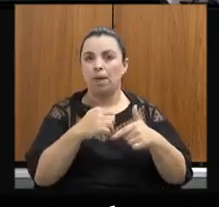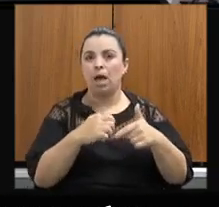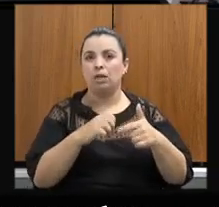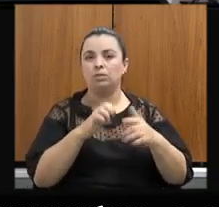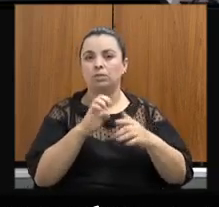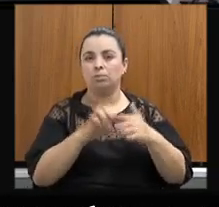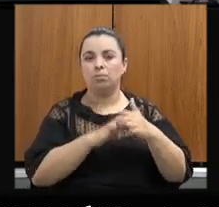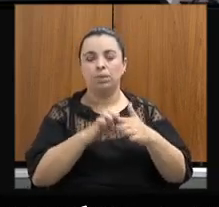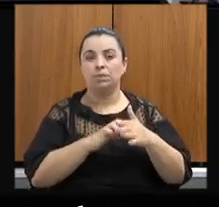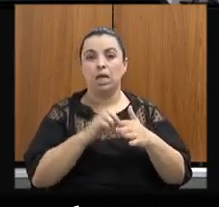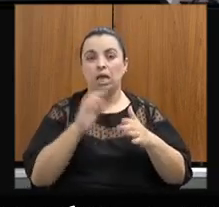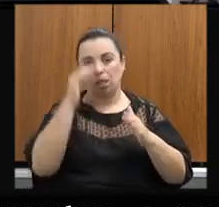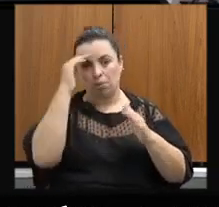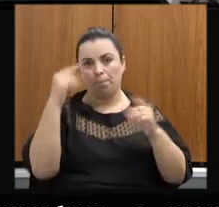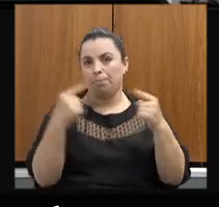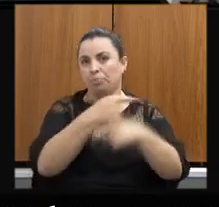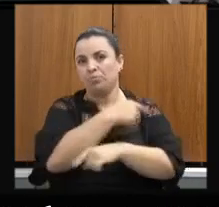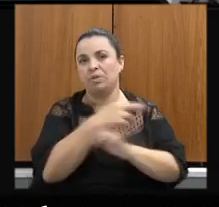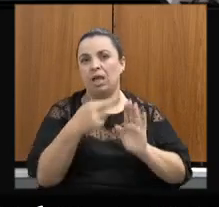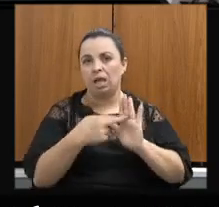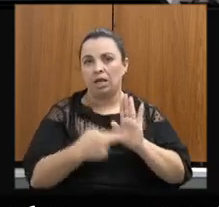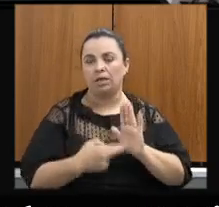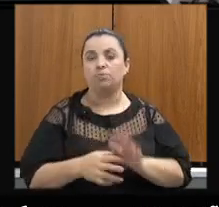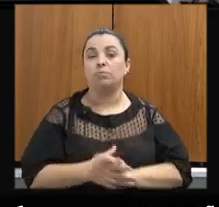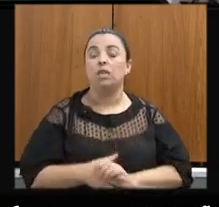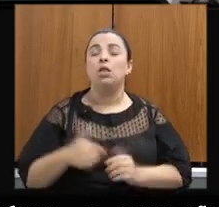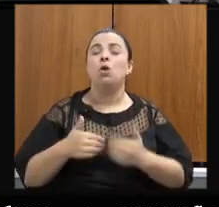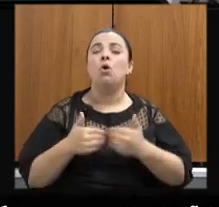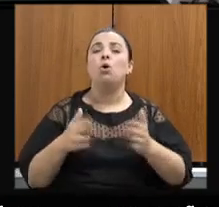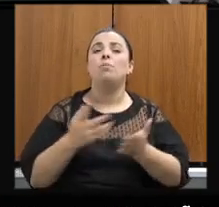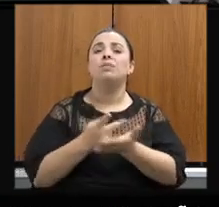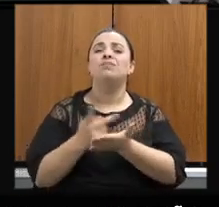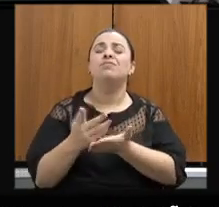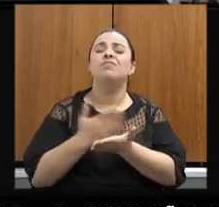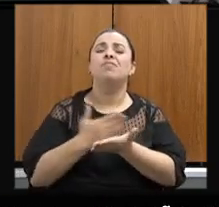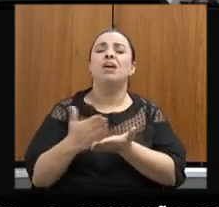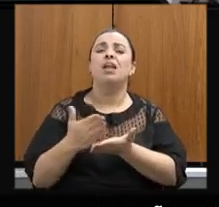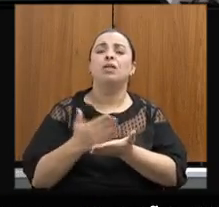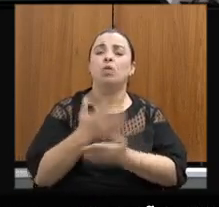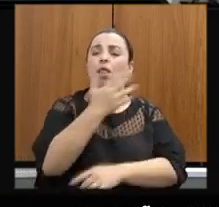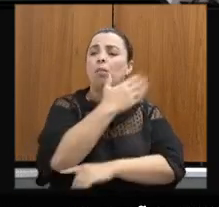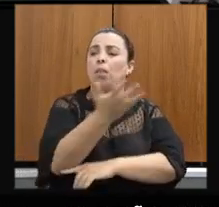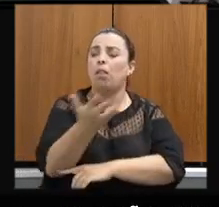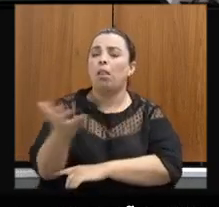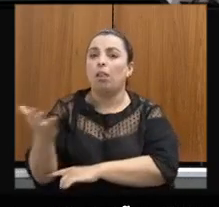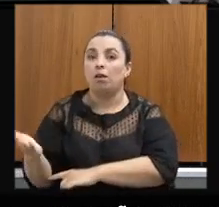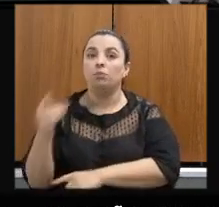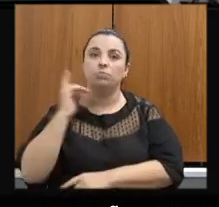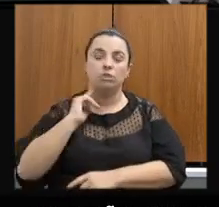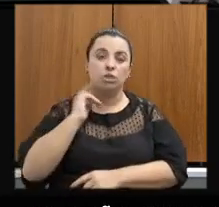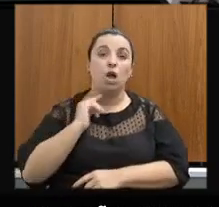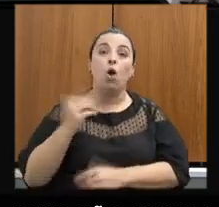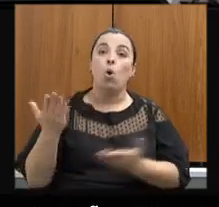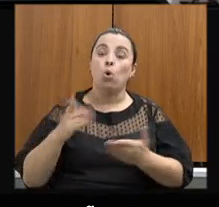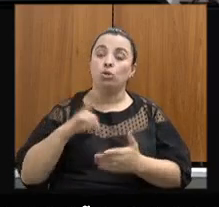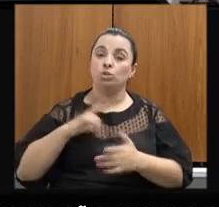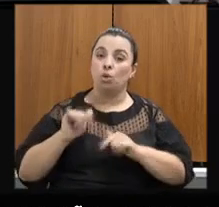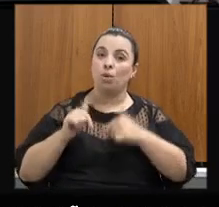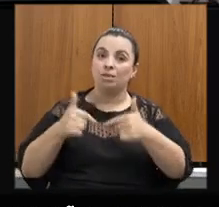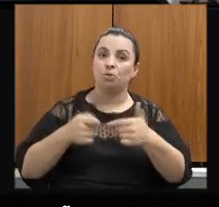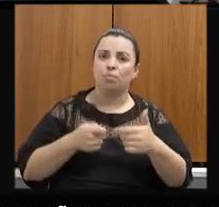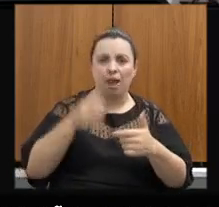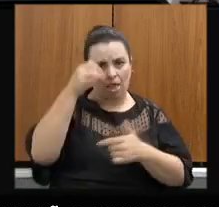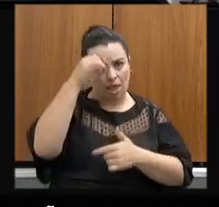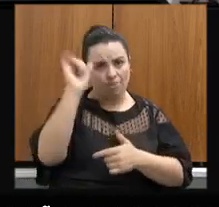desmatamento no Estado de Minas Gerais. Hoje, nós temos uma grande ação de fiscalização de combate ao desmatamento. Nós temos aqui